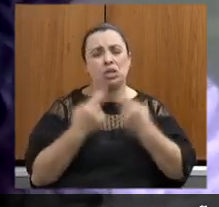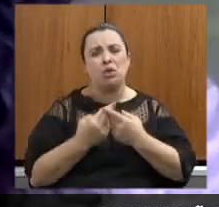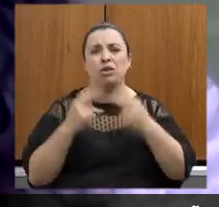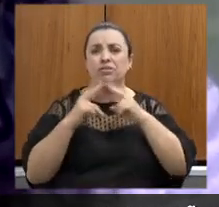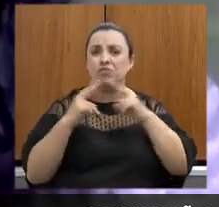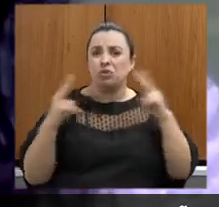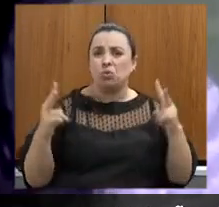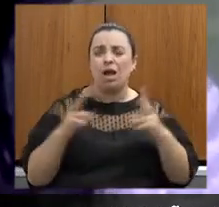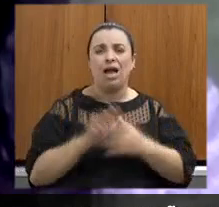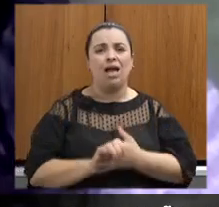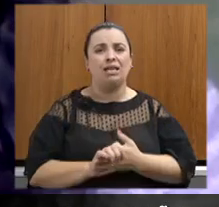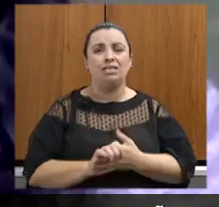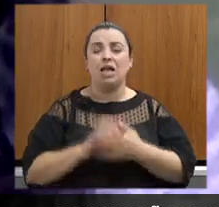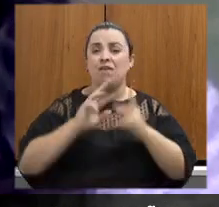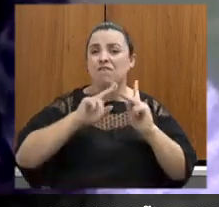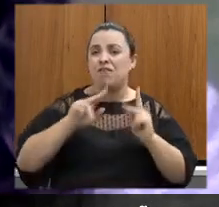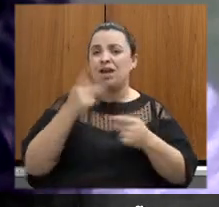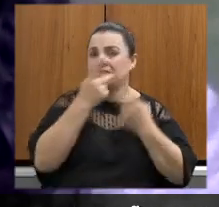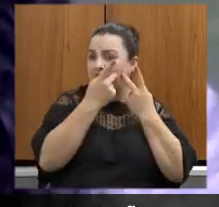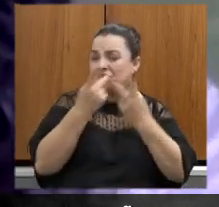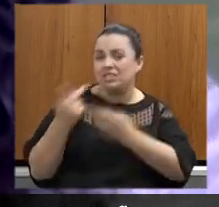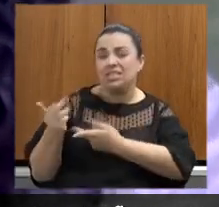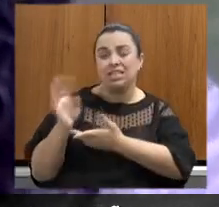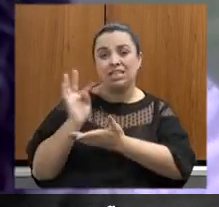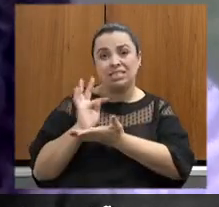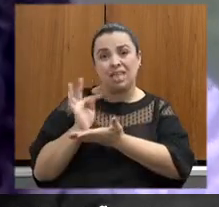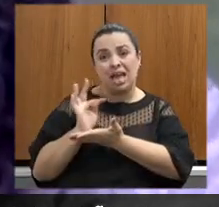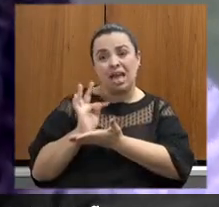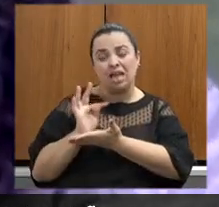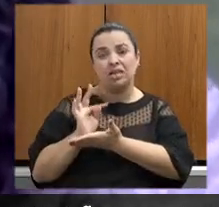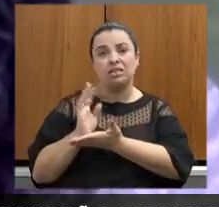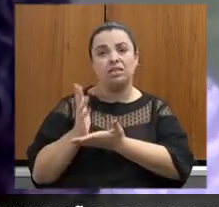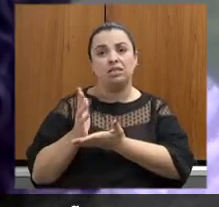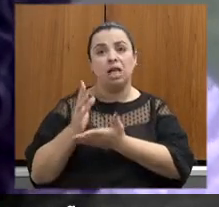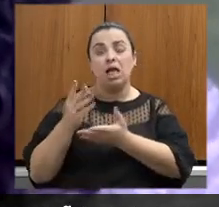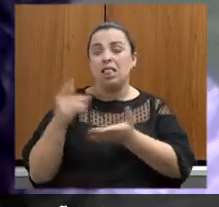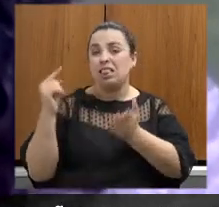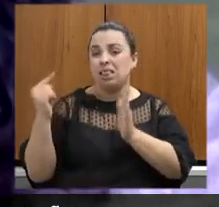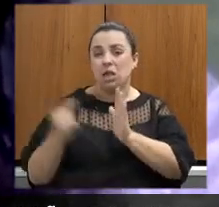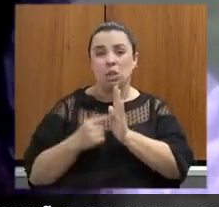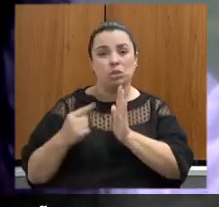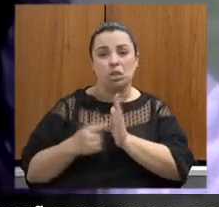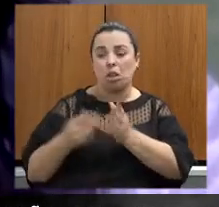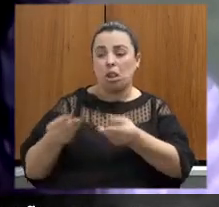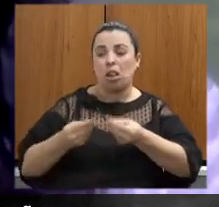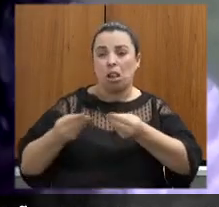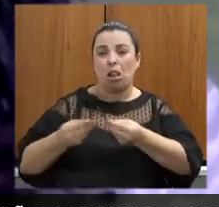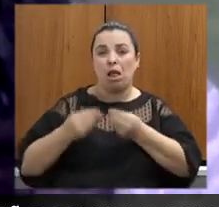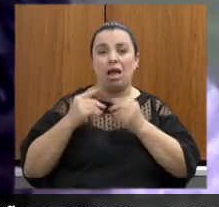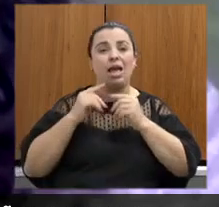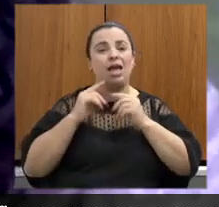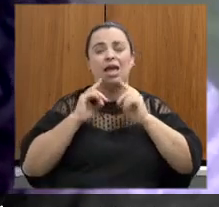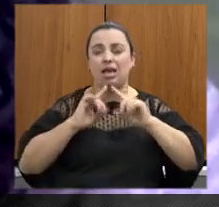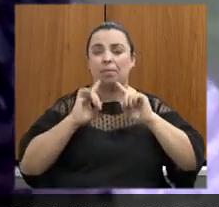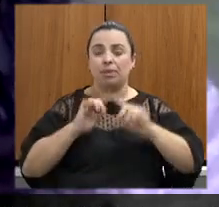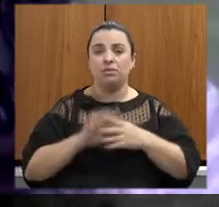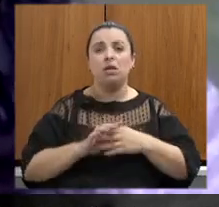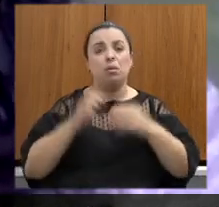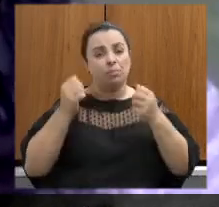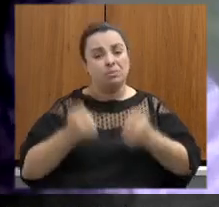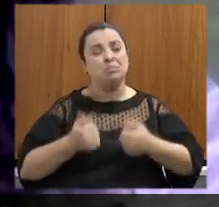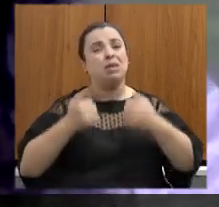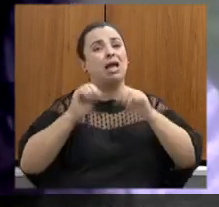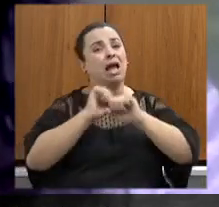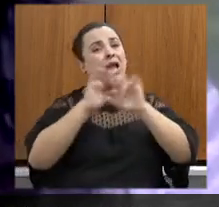diversas visitas técnicas que realizamos e a gente precisa deixar isso muito claro essa é uma manifestação minha